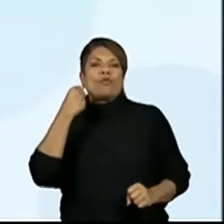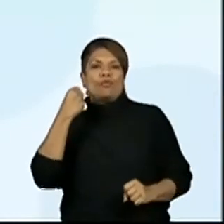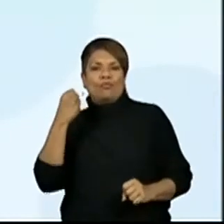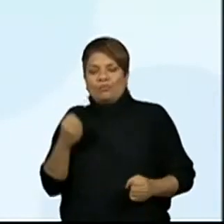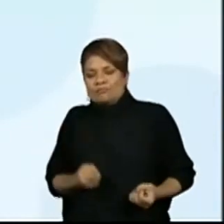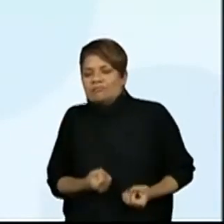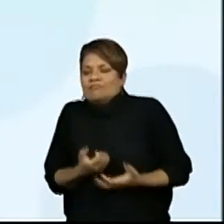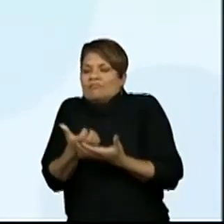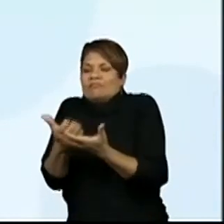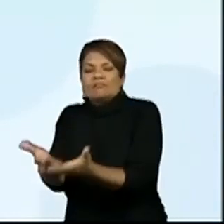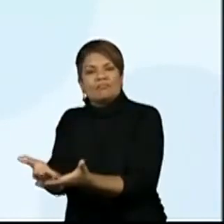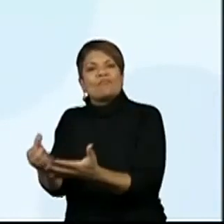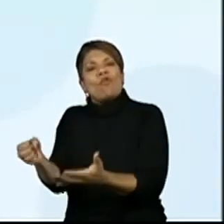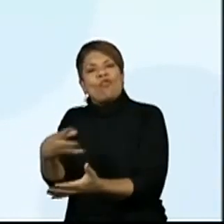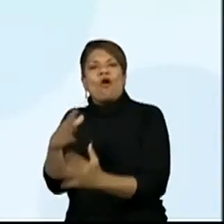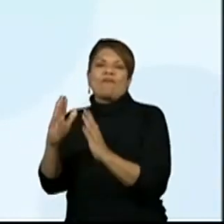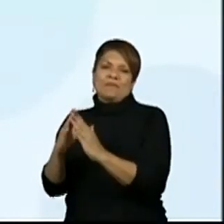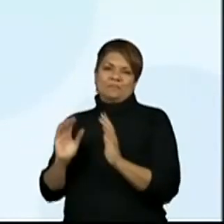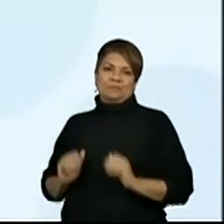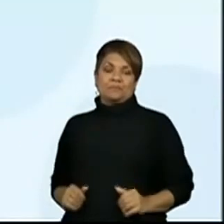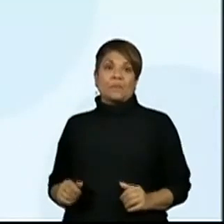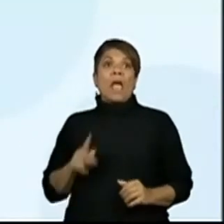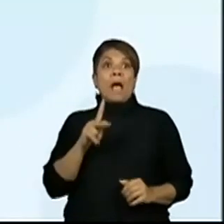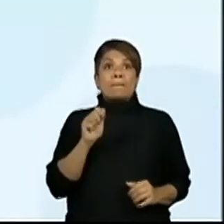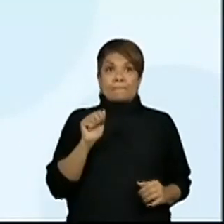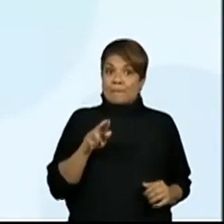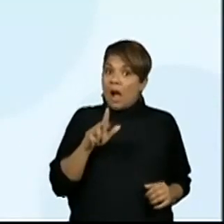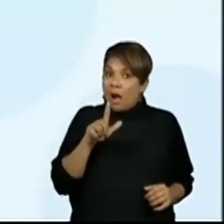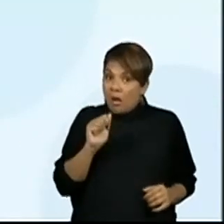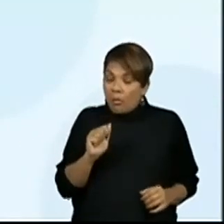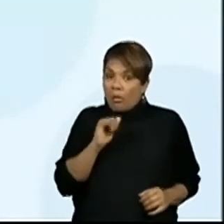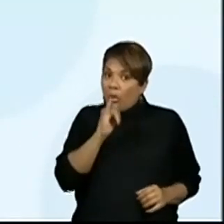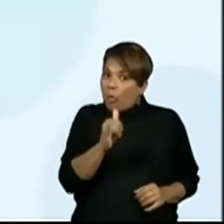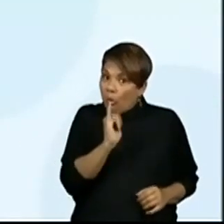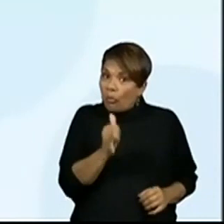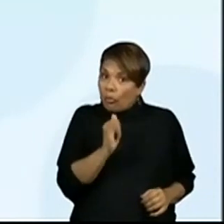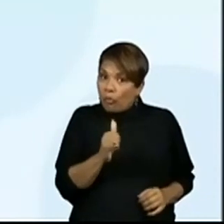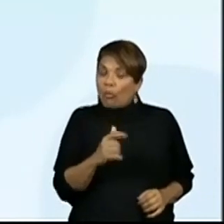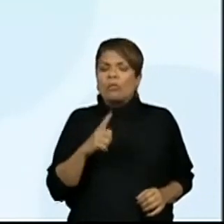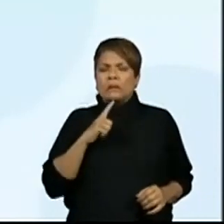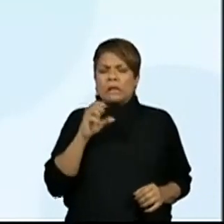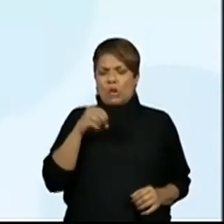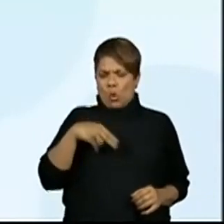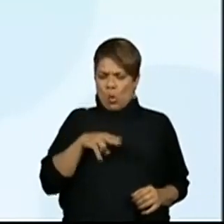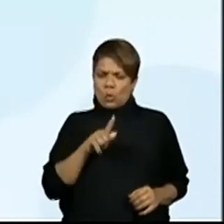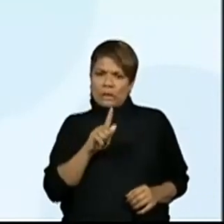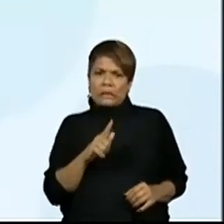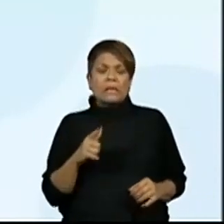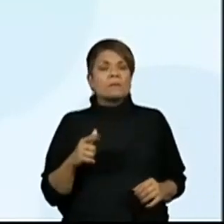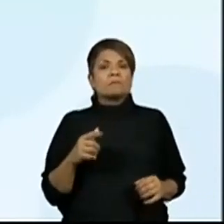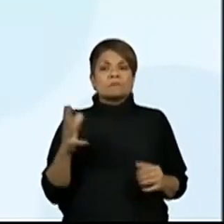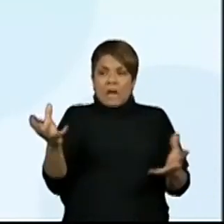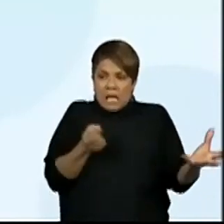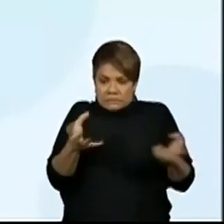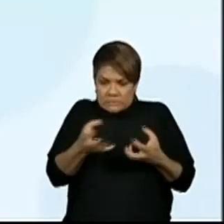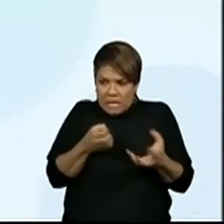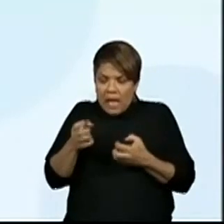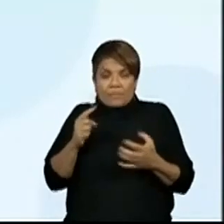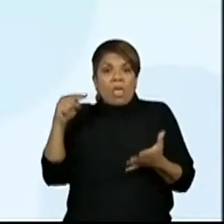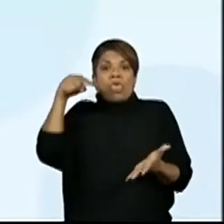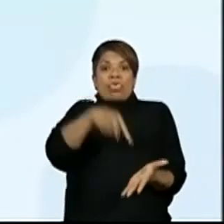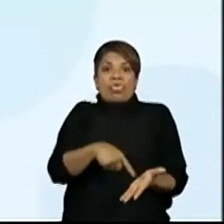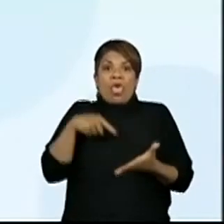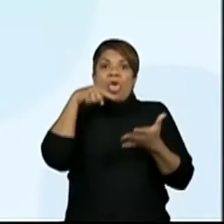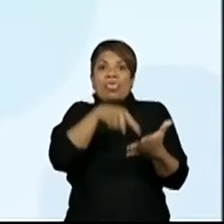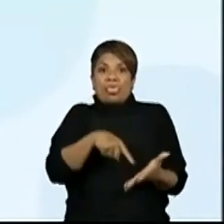Paula Alves ainda relata que, em média, a ONG recebe mais de 15 denúncias